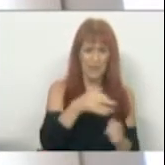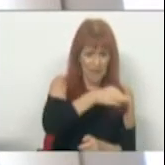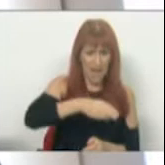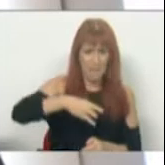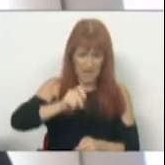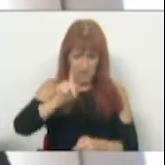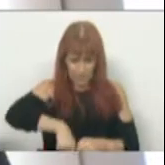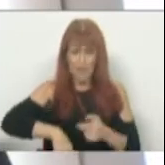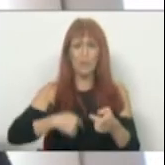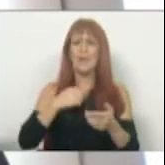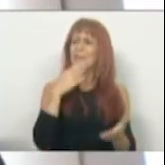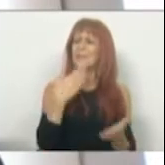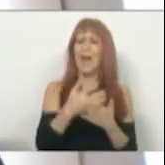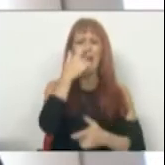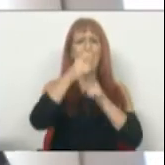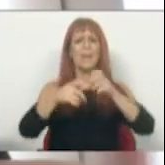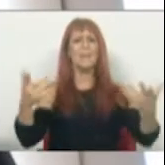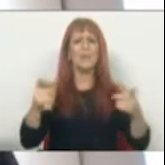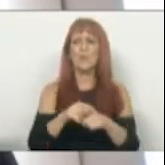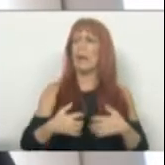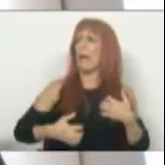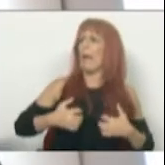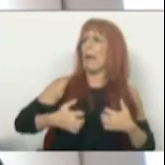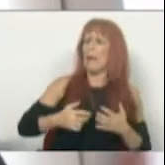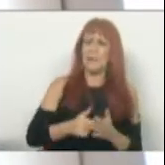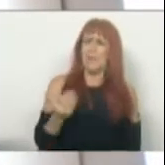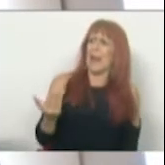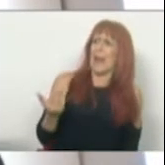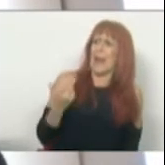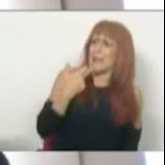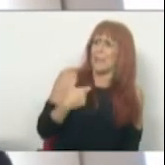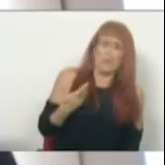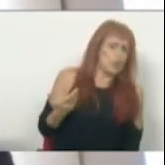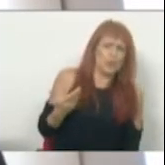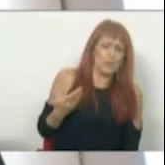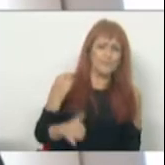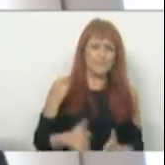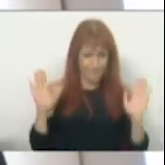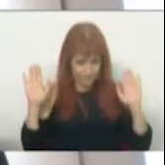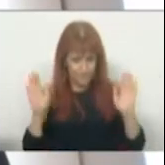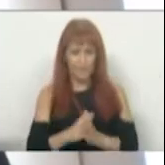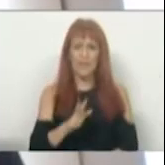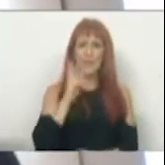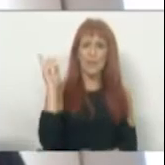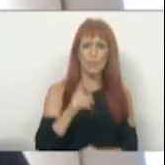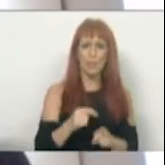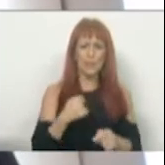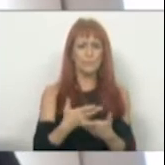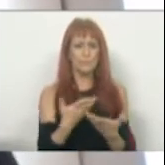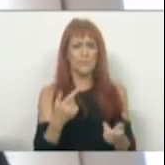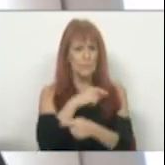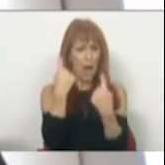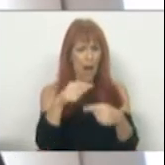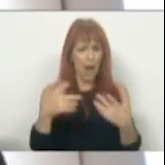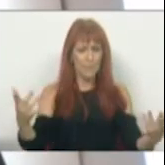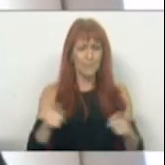empresas, que deixa as pessoas desesperadas à espera de uma resposta. Pois bem, essa resposta em boa parte existe.